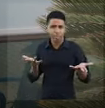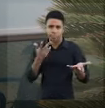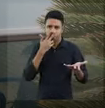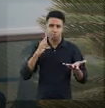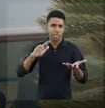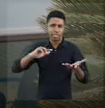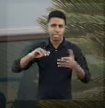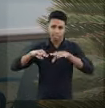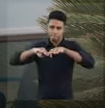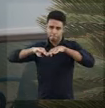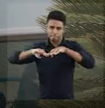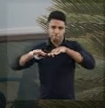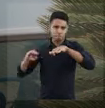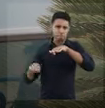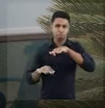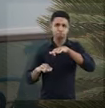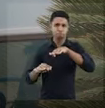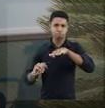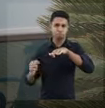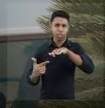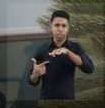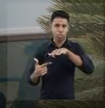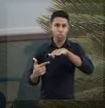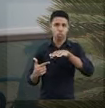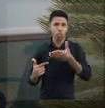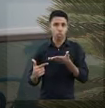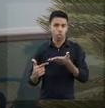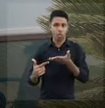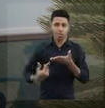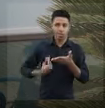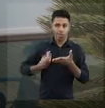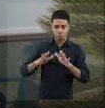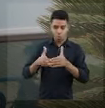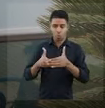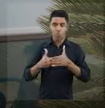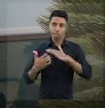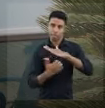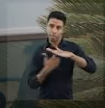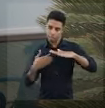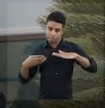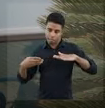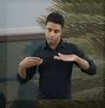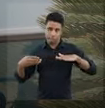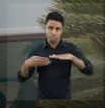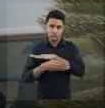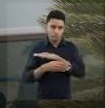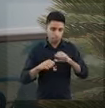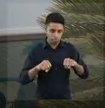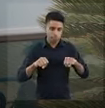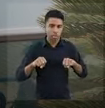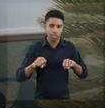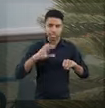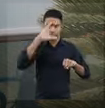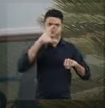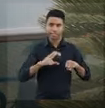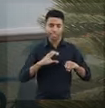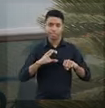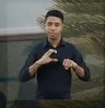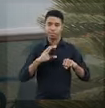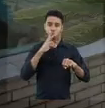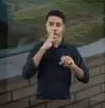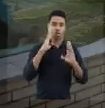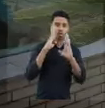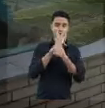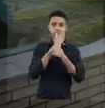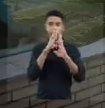cidadão de segundo escalão, Como se ele, ao ingressar na empresa, ele tivesse que se despir de uma parte da sua